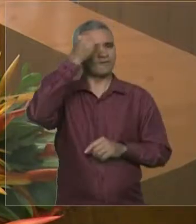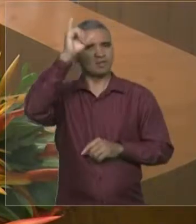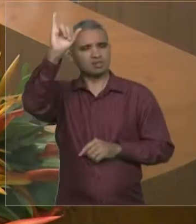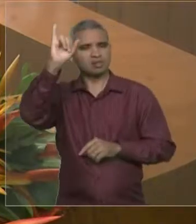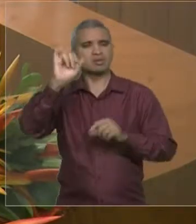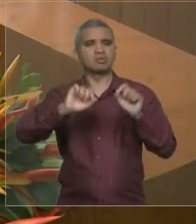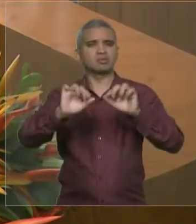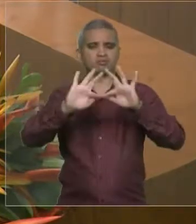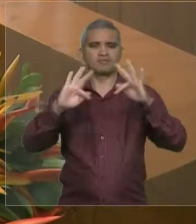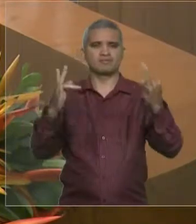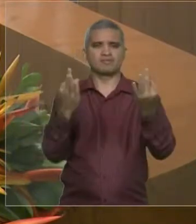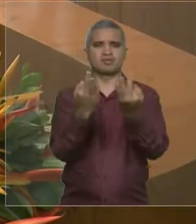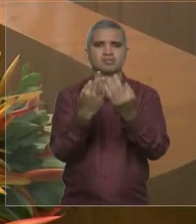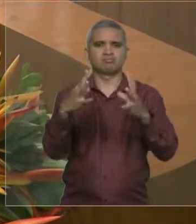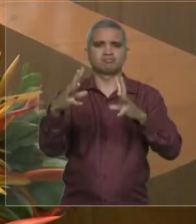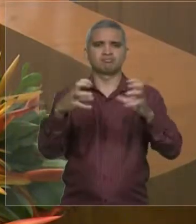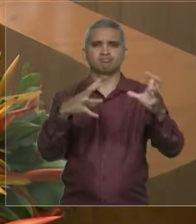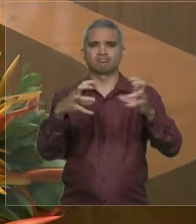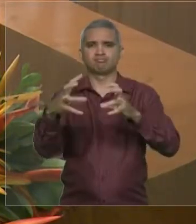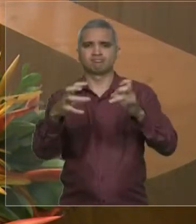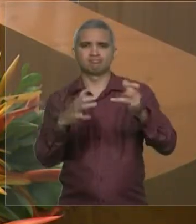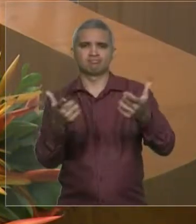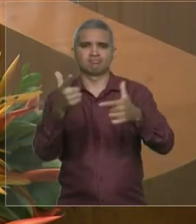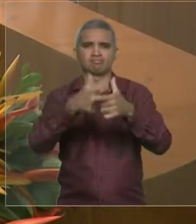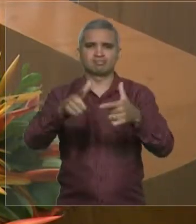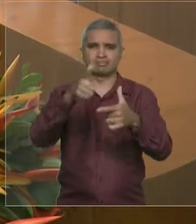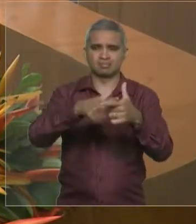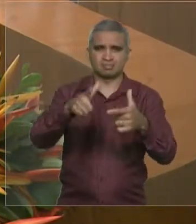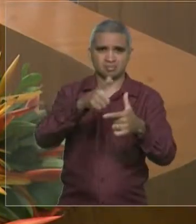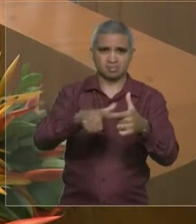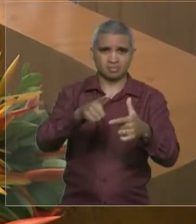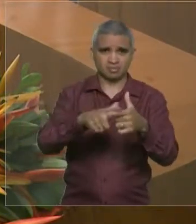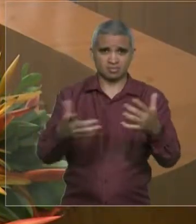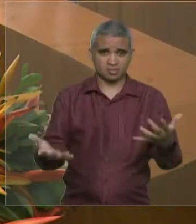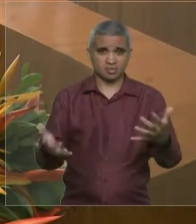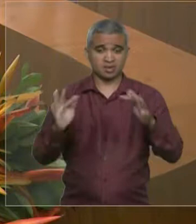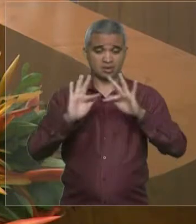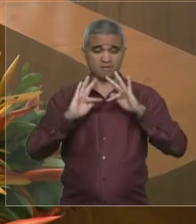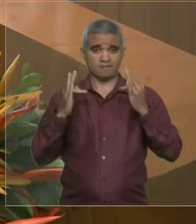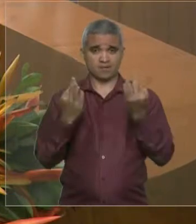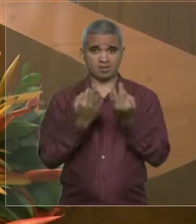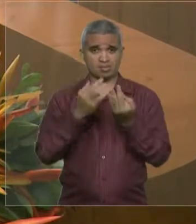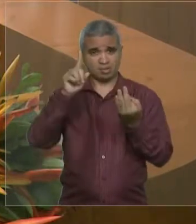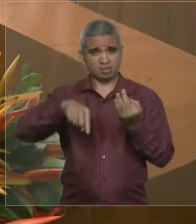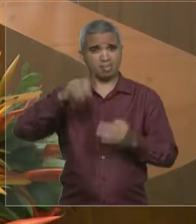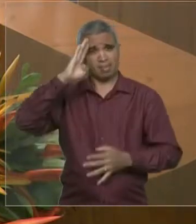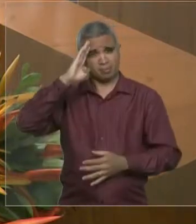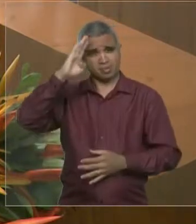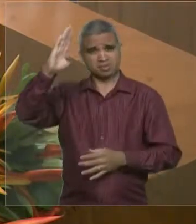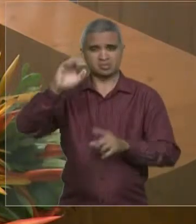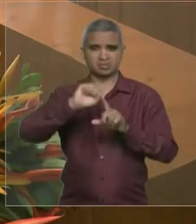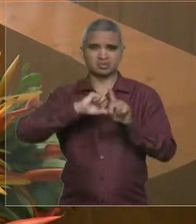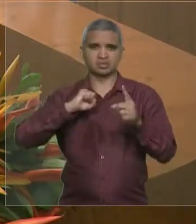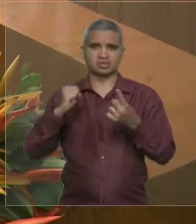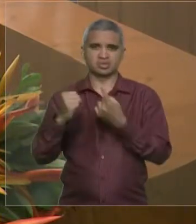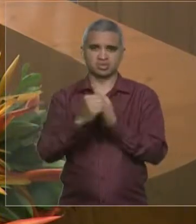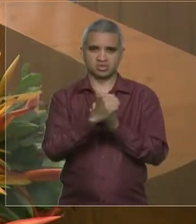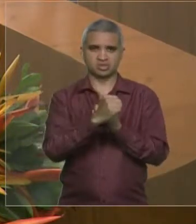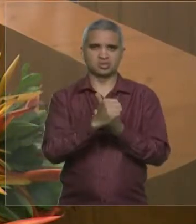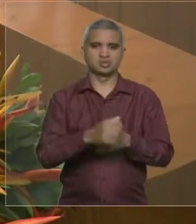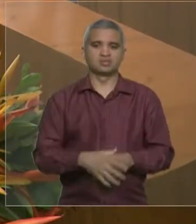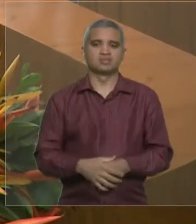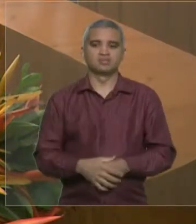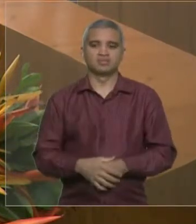que não deixou de ser a célula da sociedade, assinala o assessor nacional da Comissão Vida e Família,